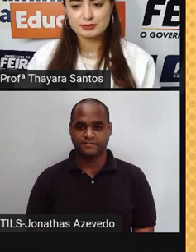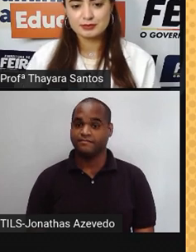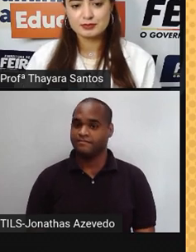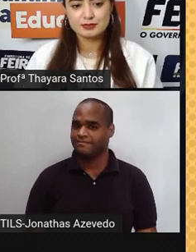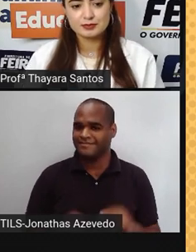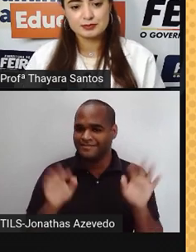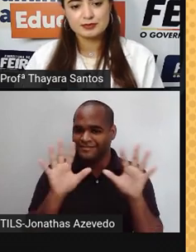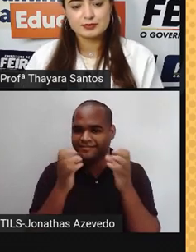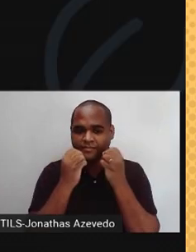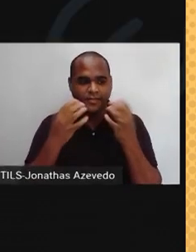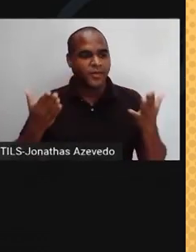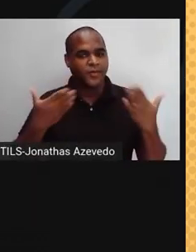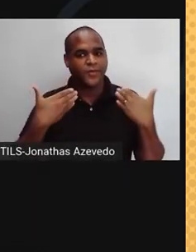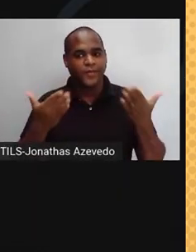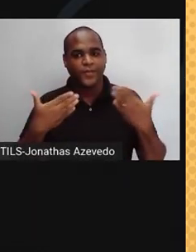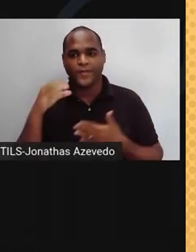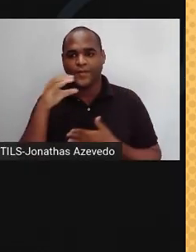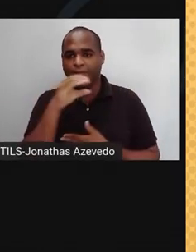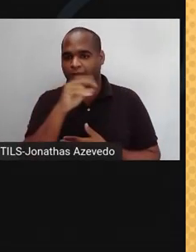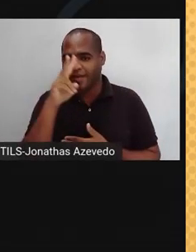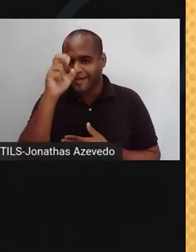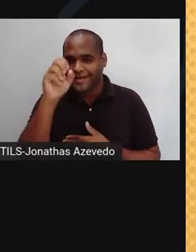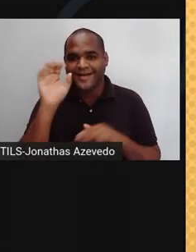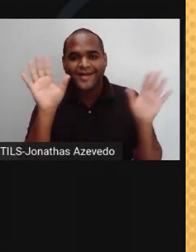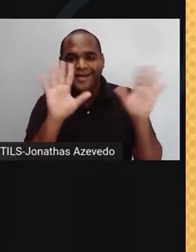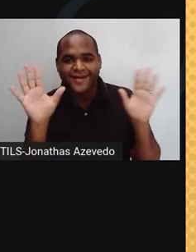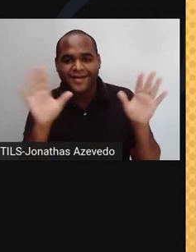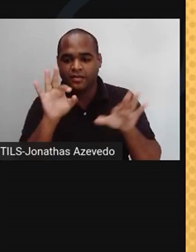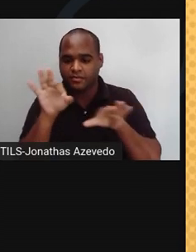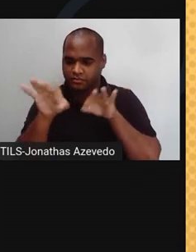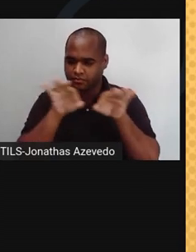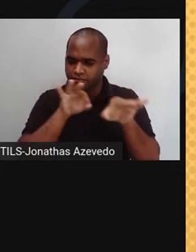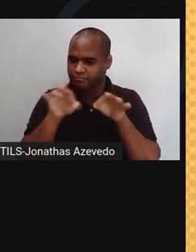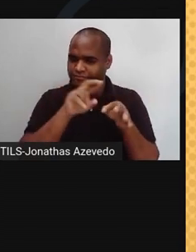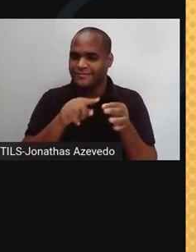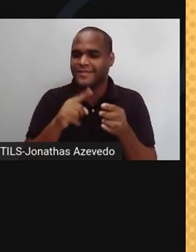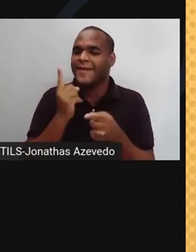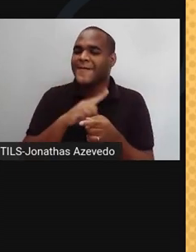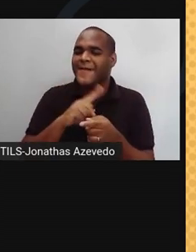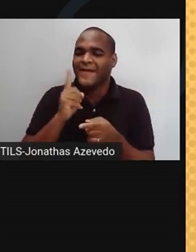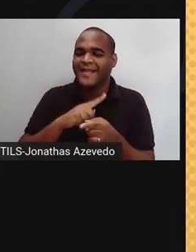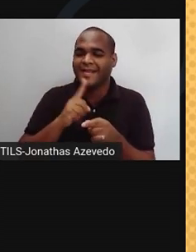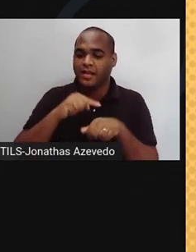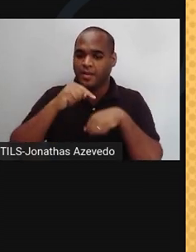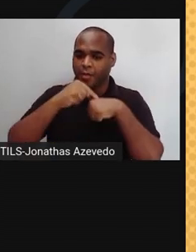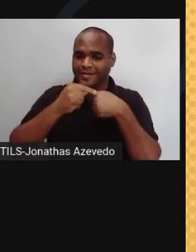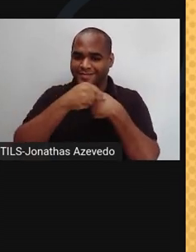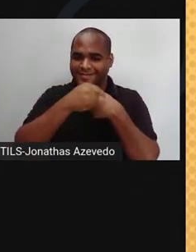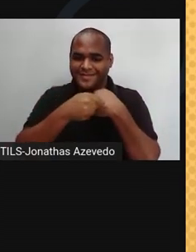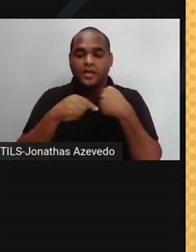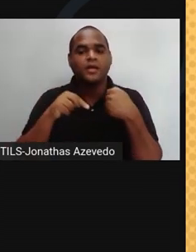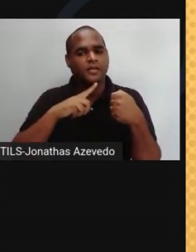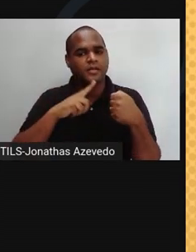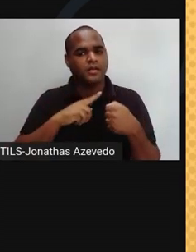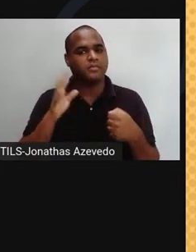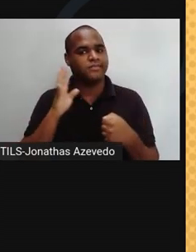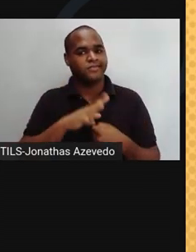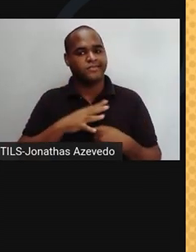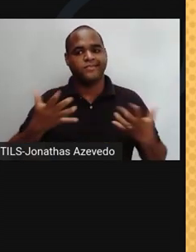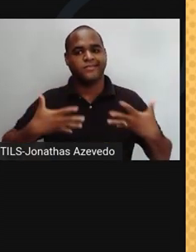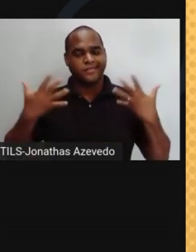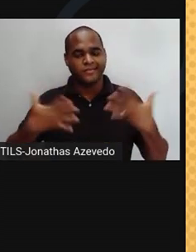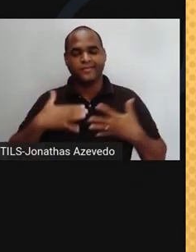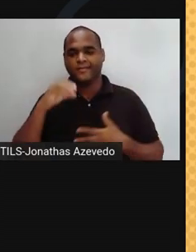Nossa, que calor! Ei, olá! Estou preparando uns picolés de morango. Com o calor que está fazendo, eu fiquei com vontade.